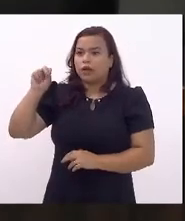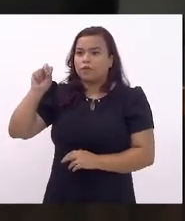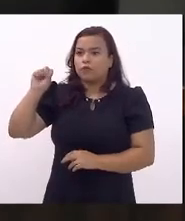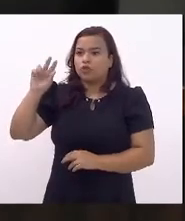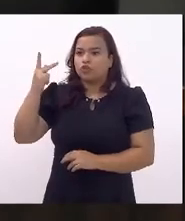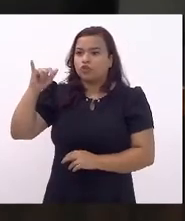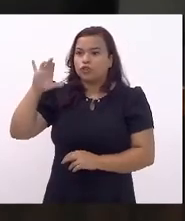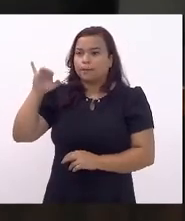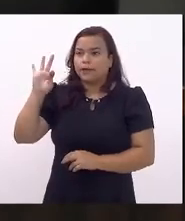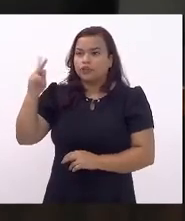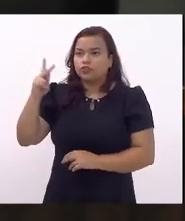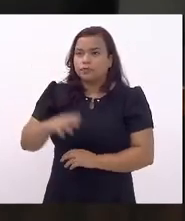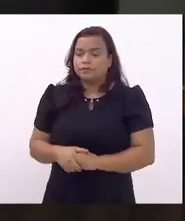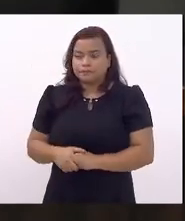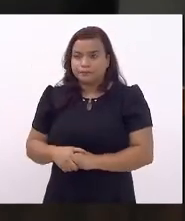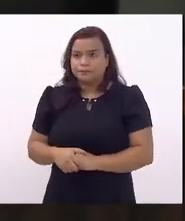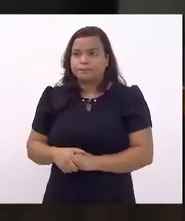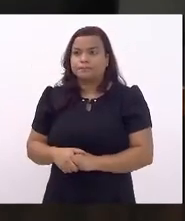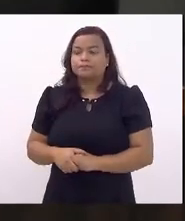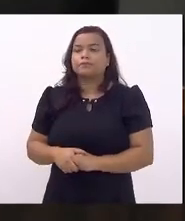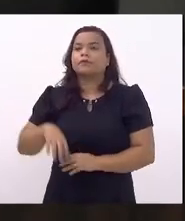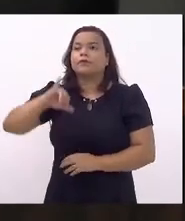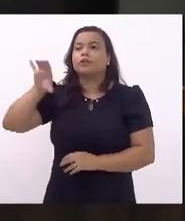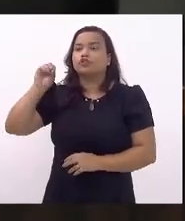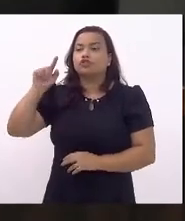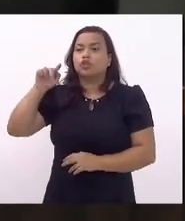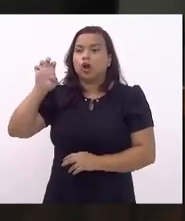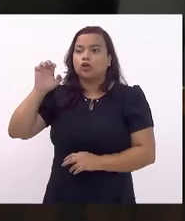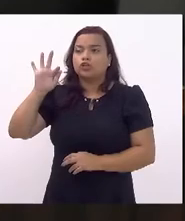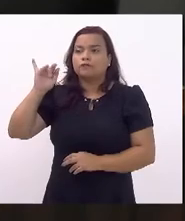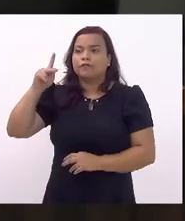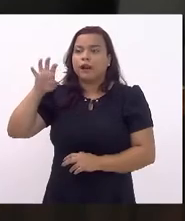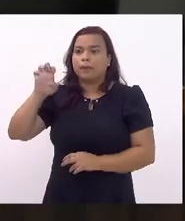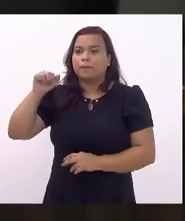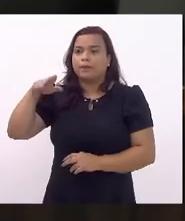deputado Jorge Felipe Neto,